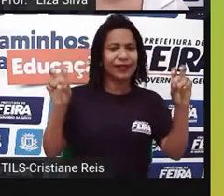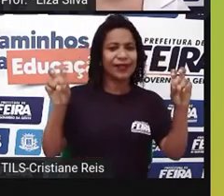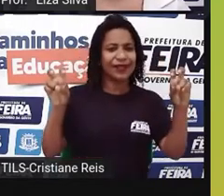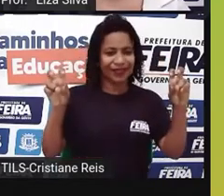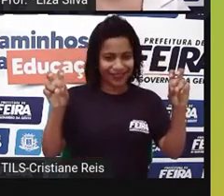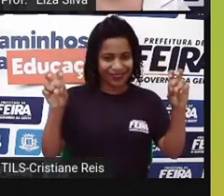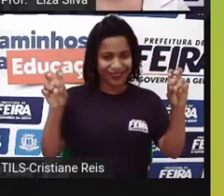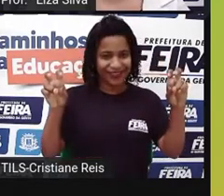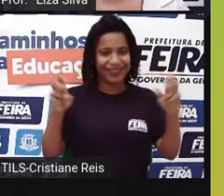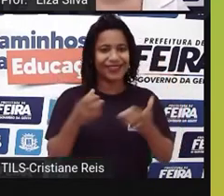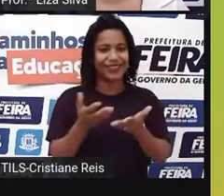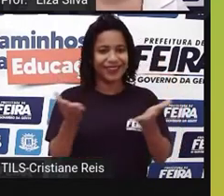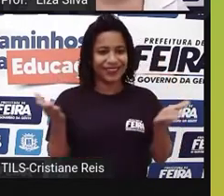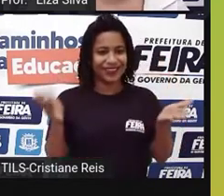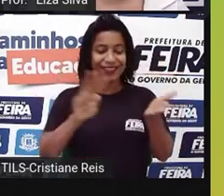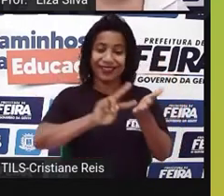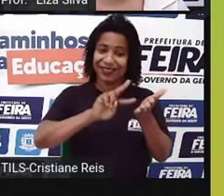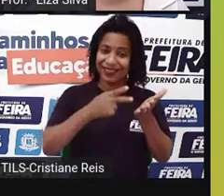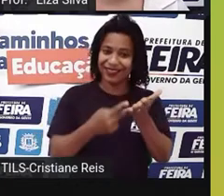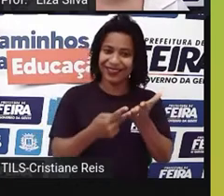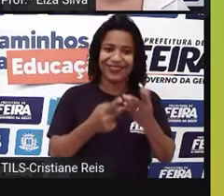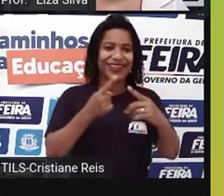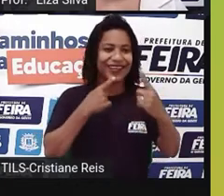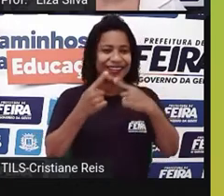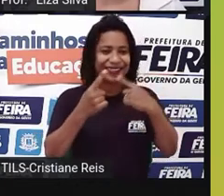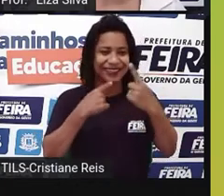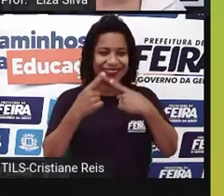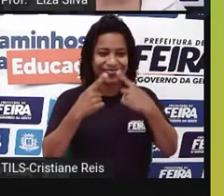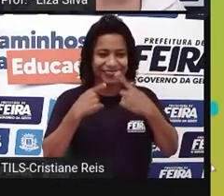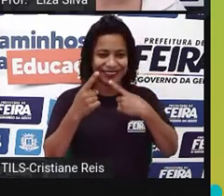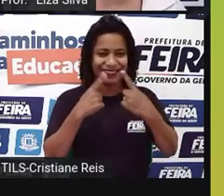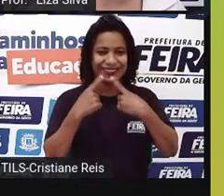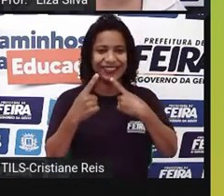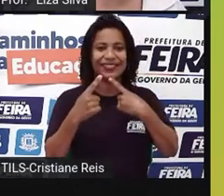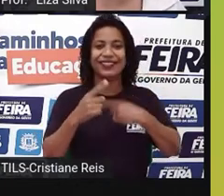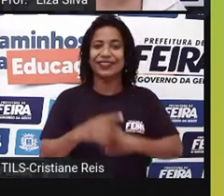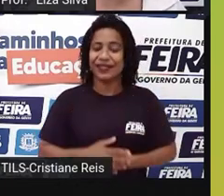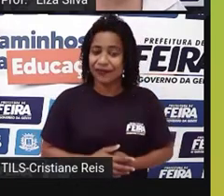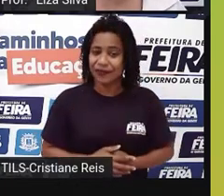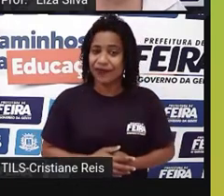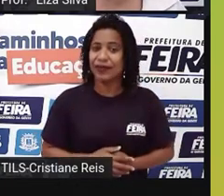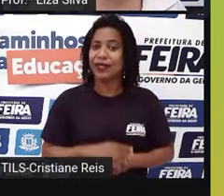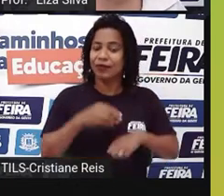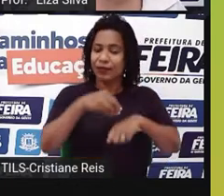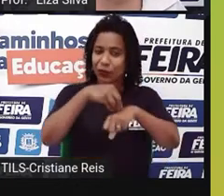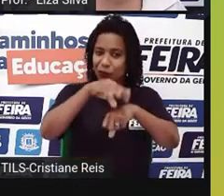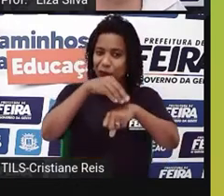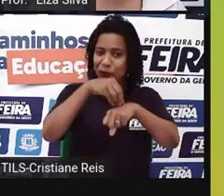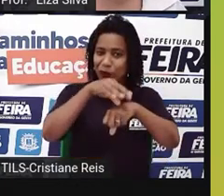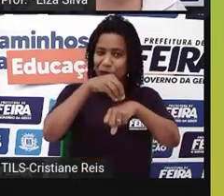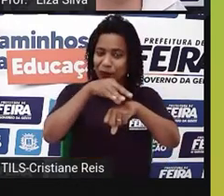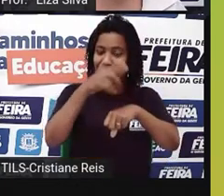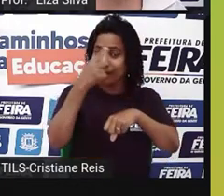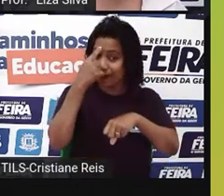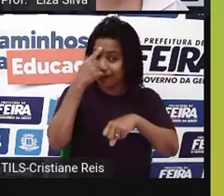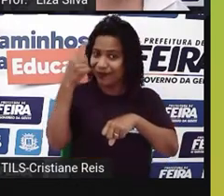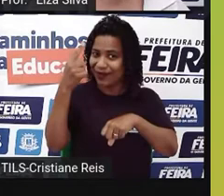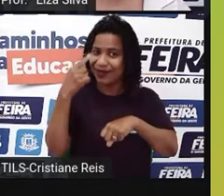interview. Entrevista. É claro que segue aqui mais essas tips, dicas